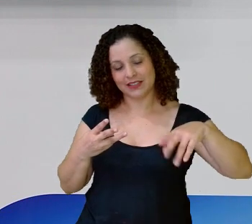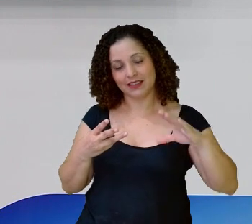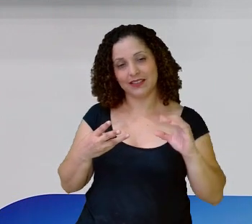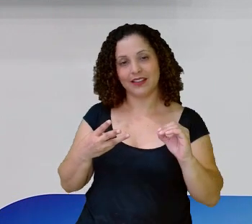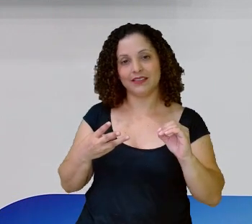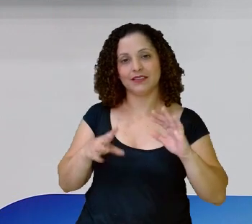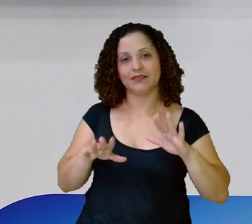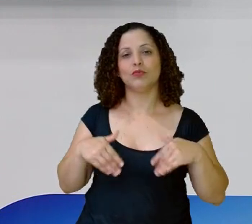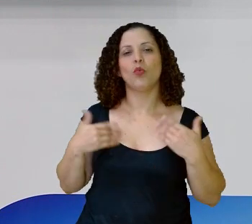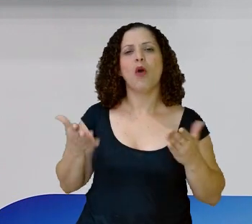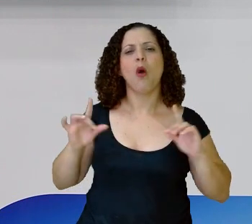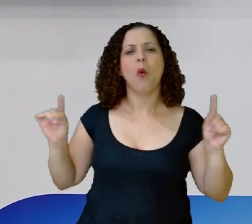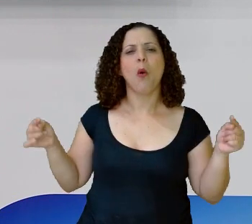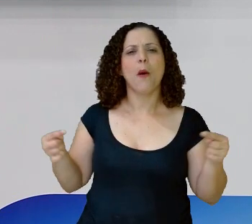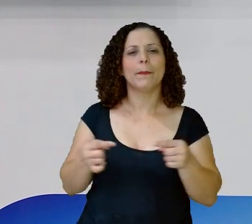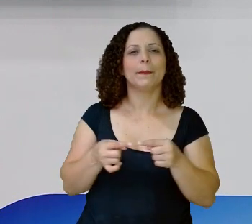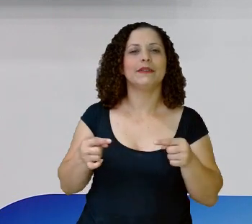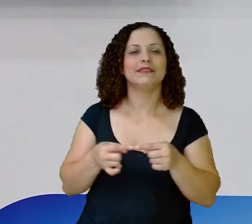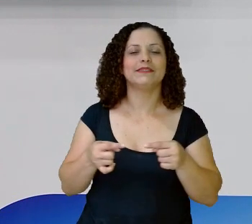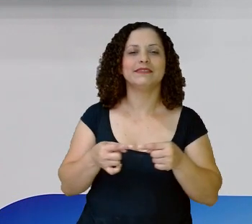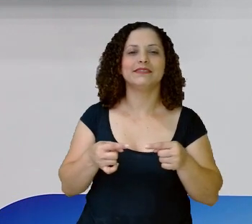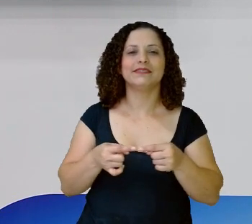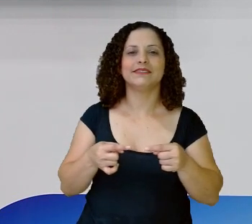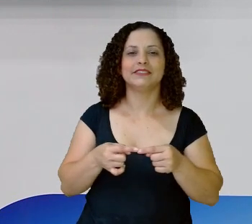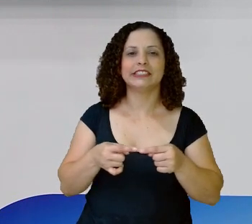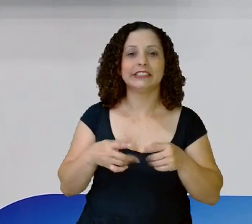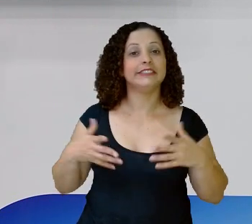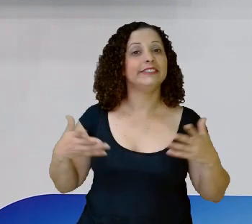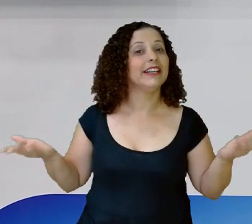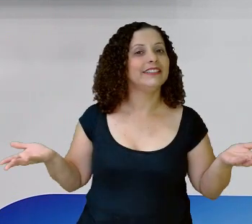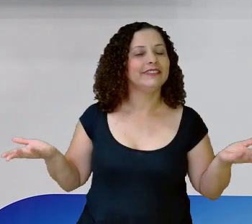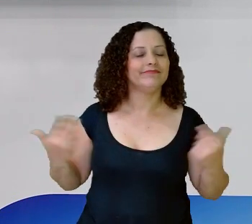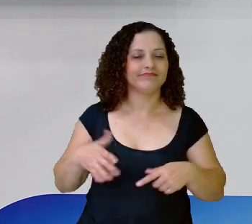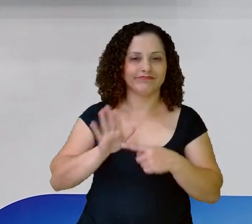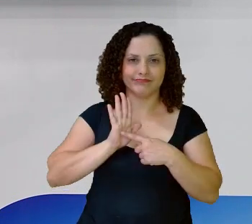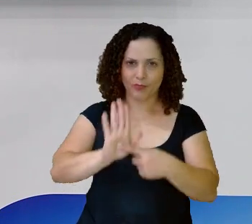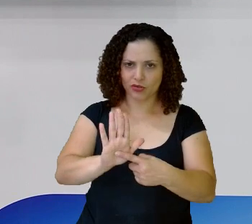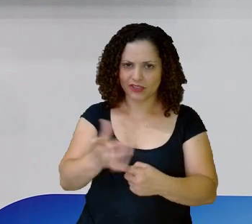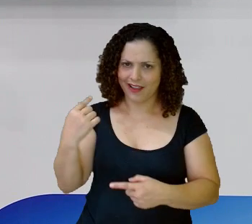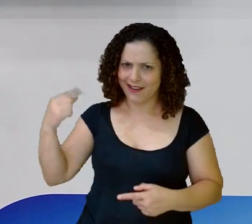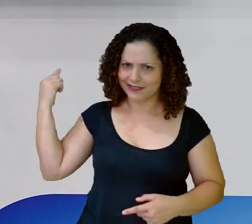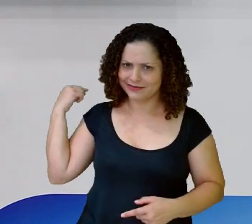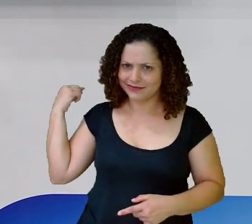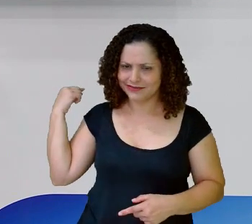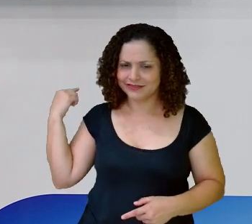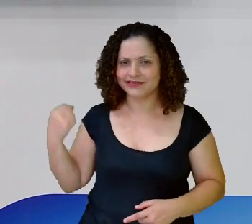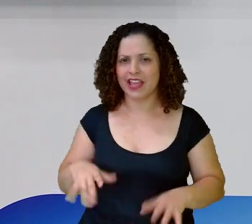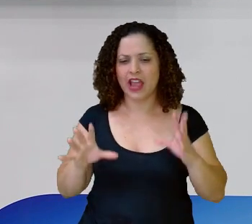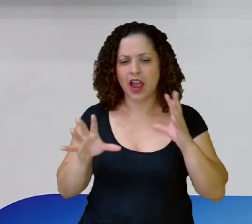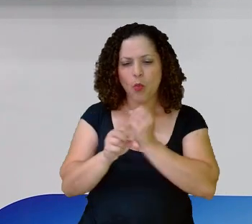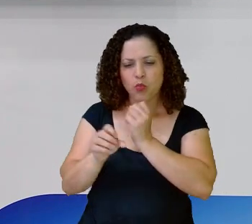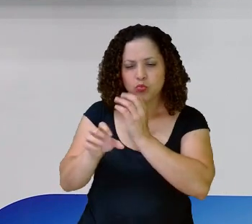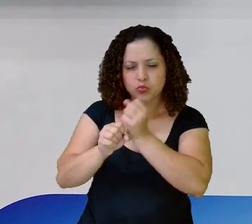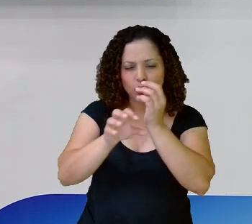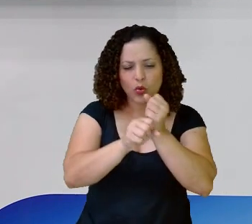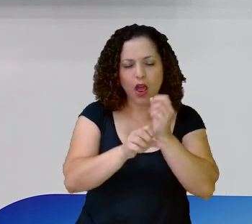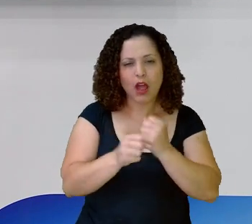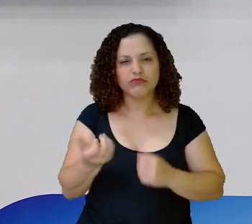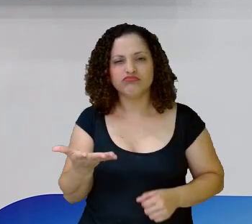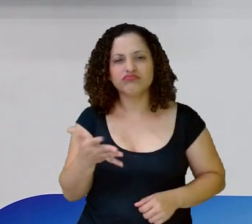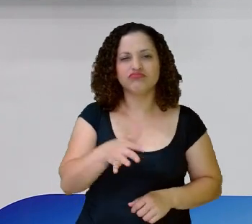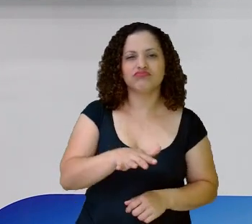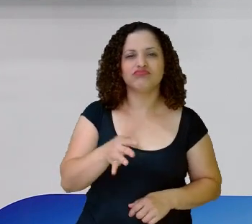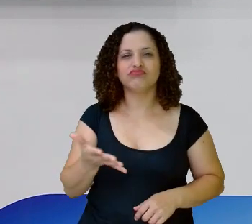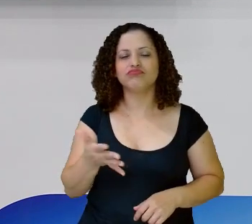70? O é vocês Me dizem? Eu mostrei Ali naquela Outra reta numérica Que a gente Calcula Mais ou menos